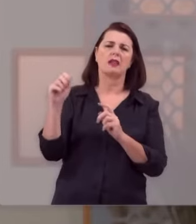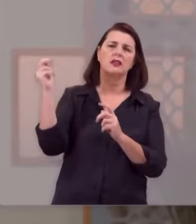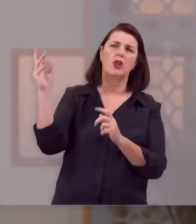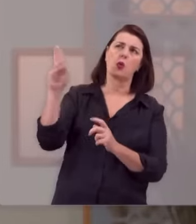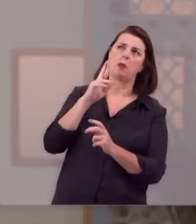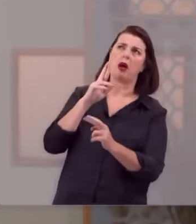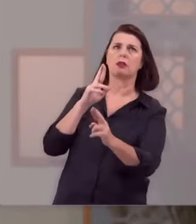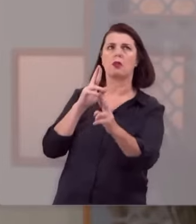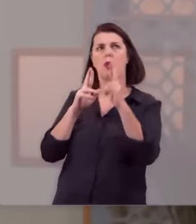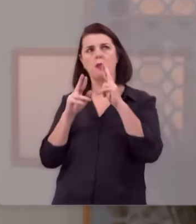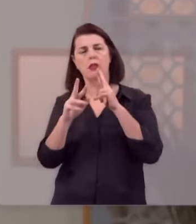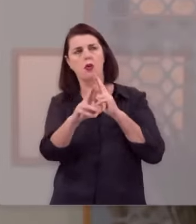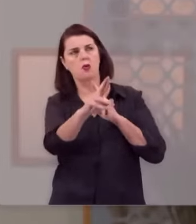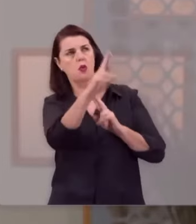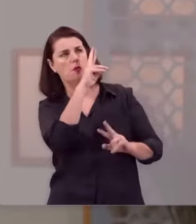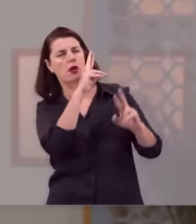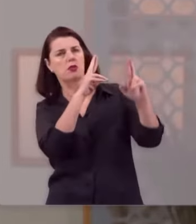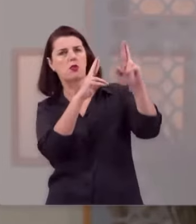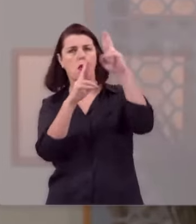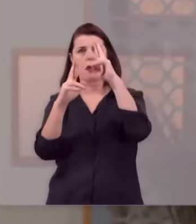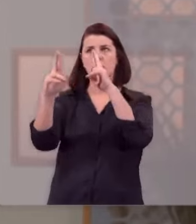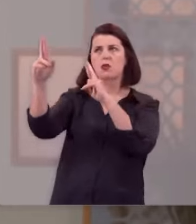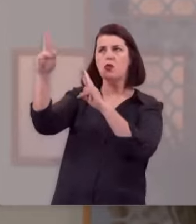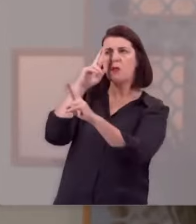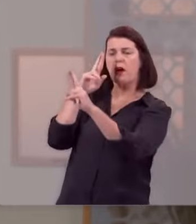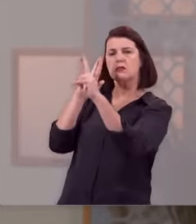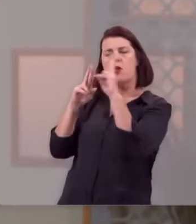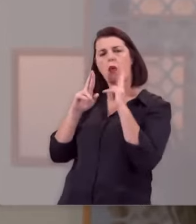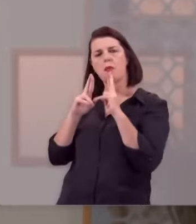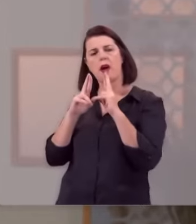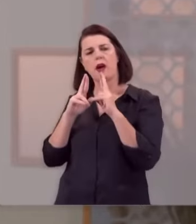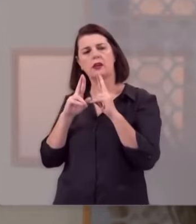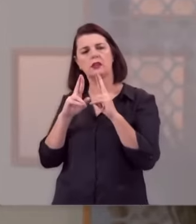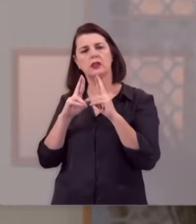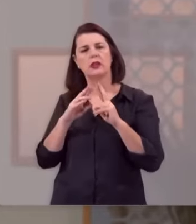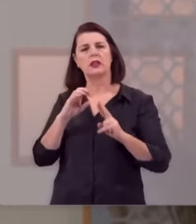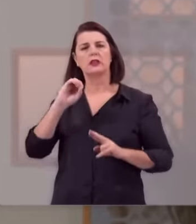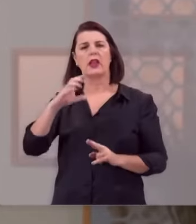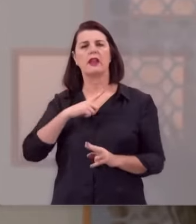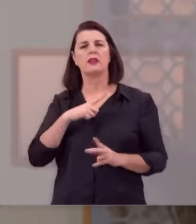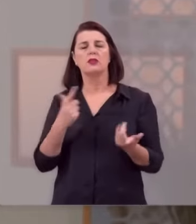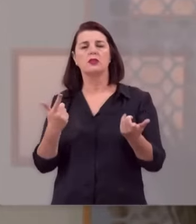da culpa. Ele sabe que o que entrou na conta dele é dinheiro sujo.